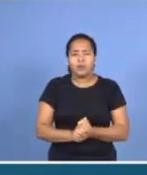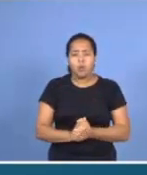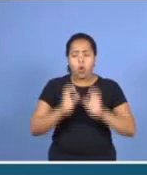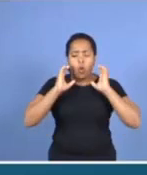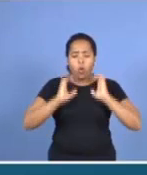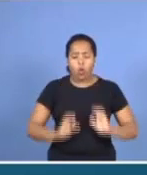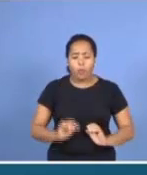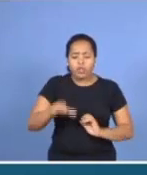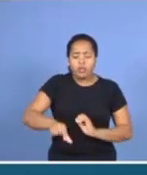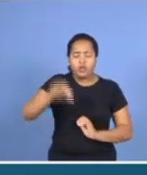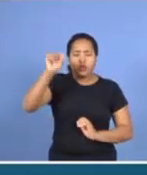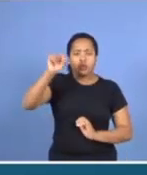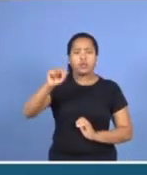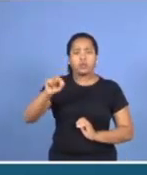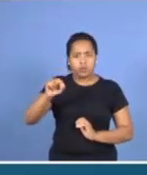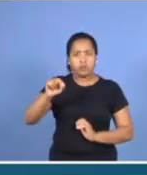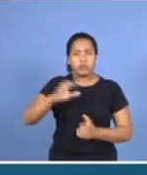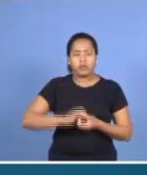pronto.